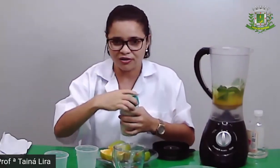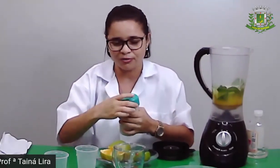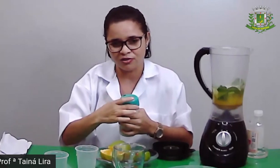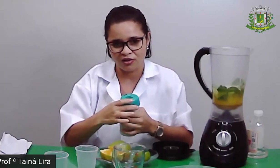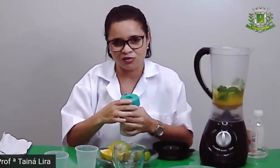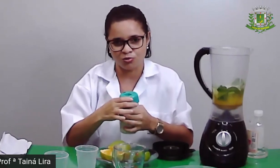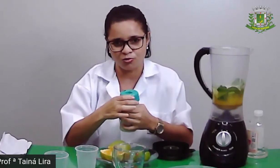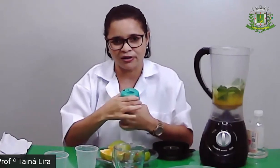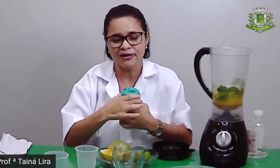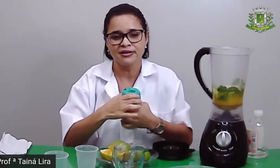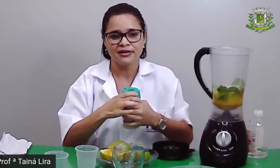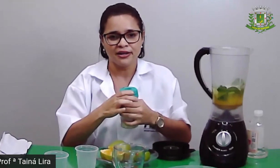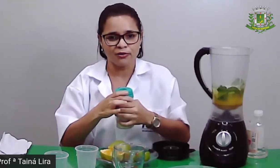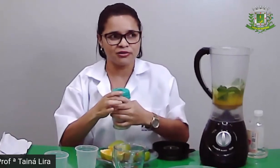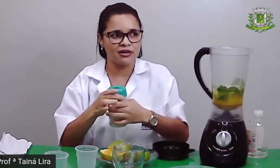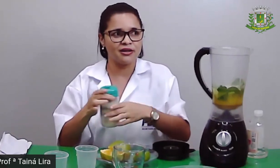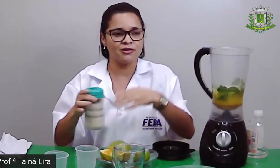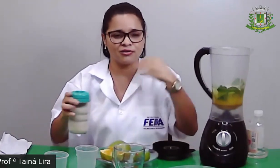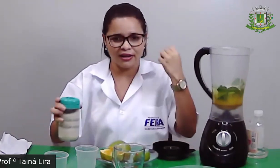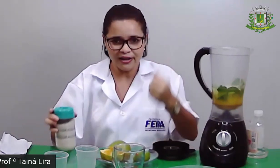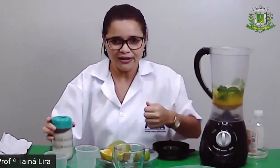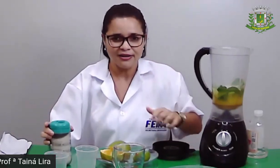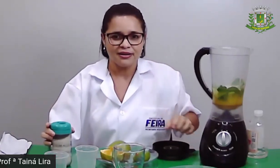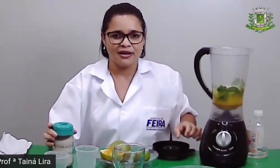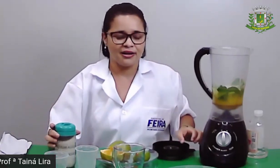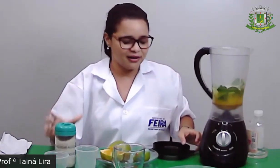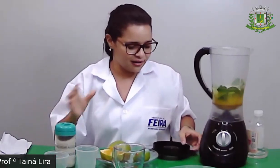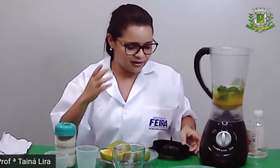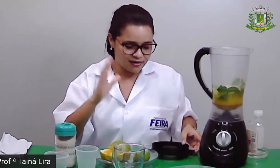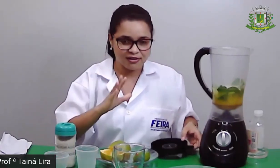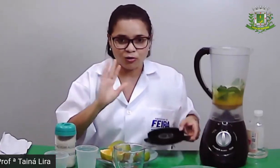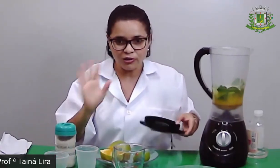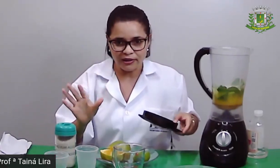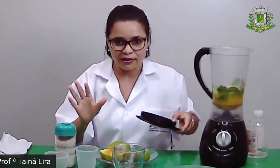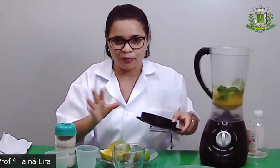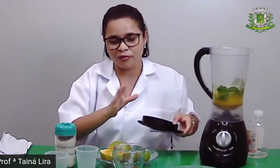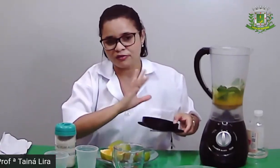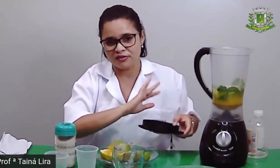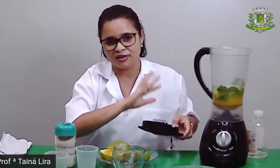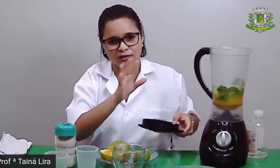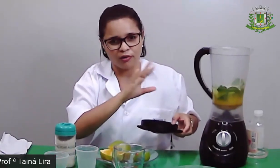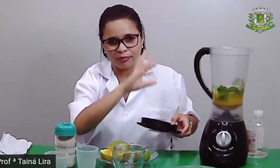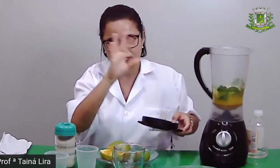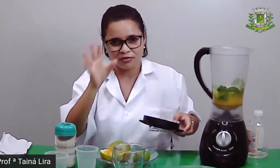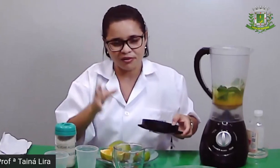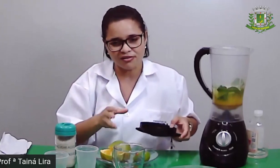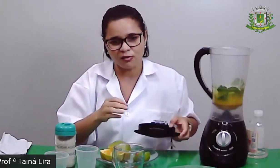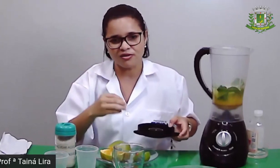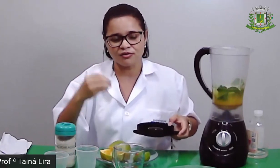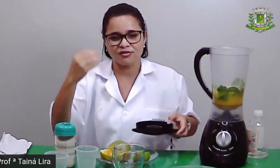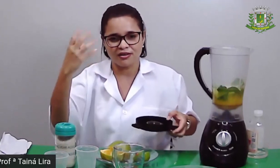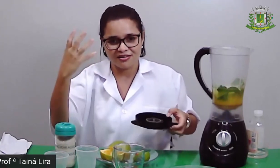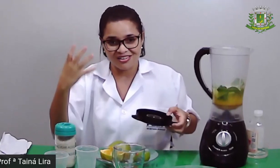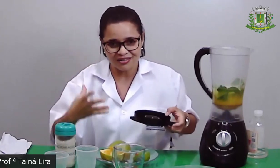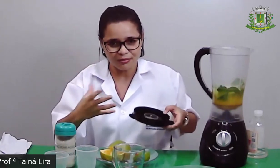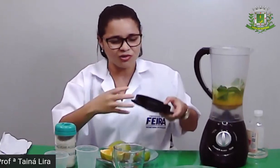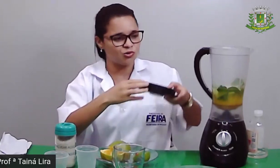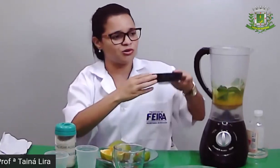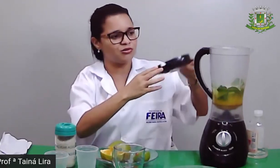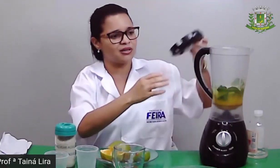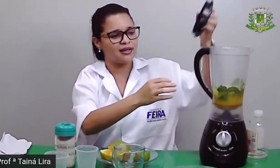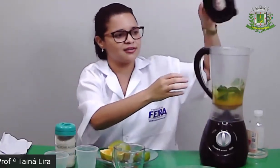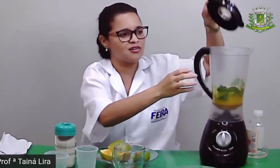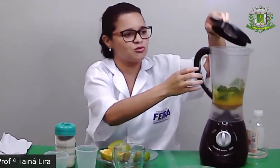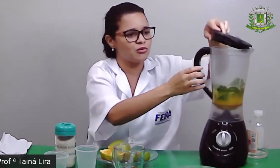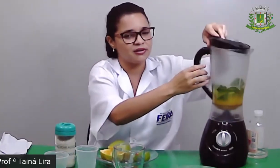quantos gramas de açúcar eu tenho, né, nessa colher. Eu posso fazer ali uma aproximação, mas eu não sei exatamente